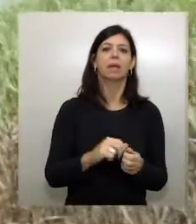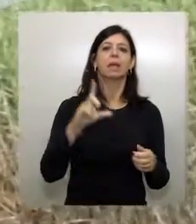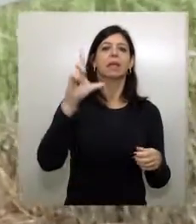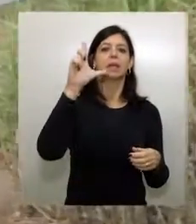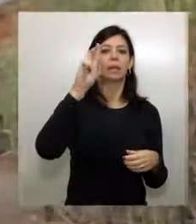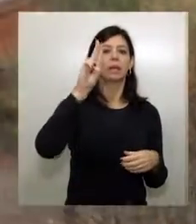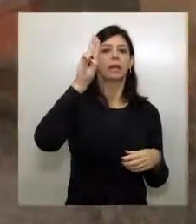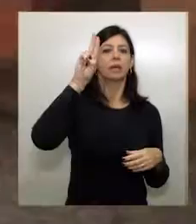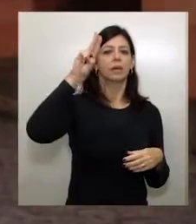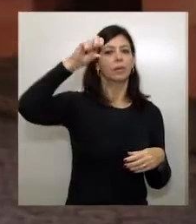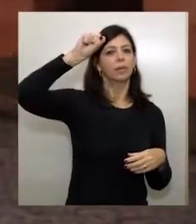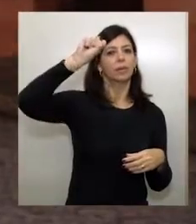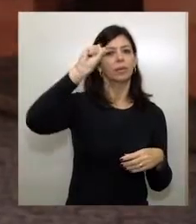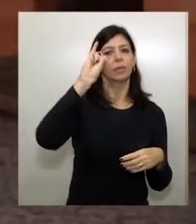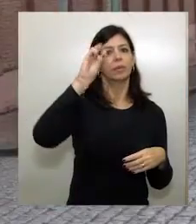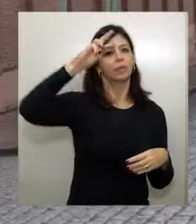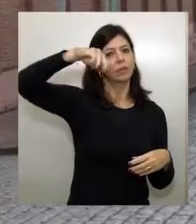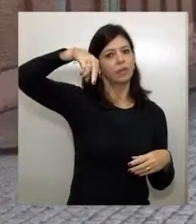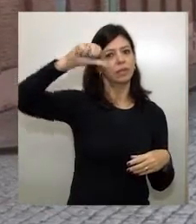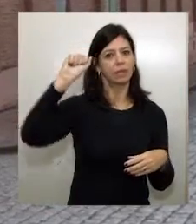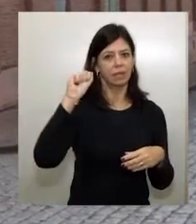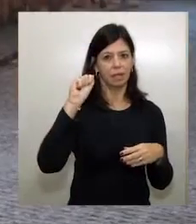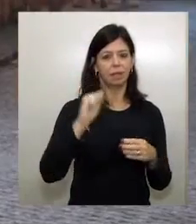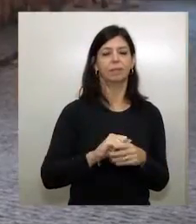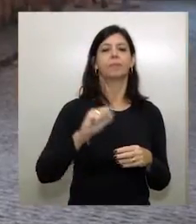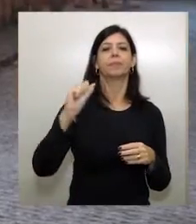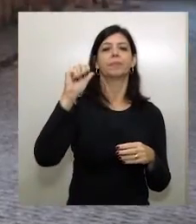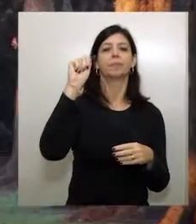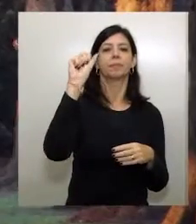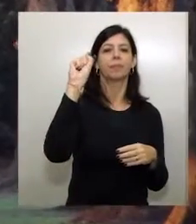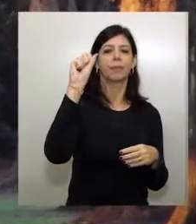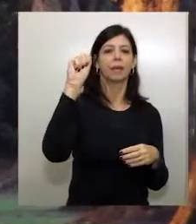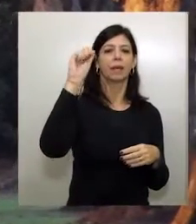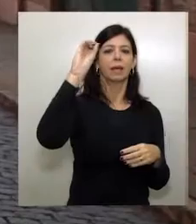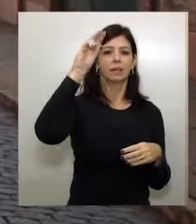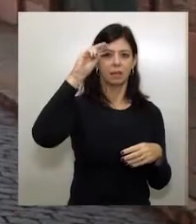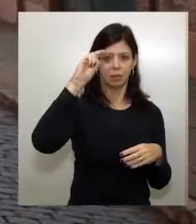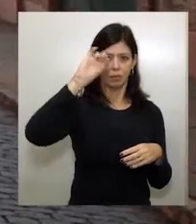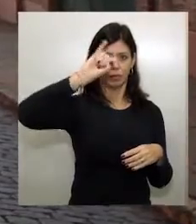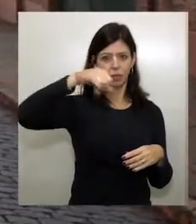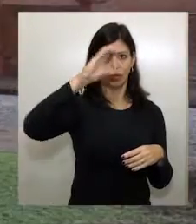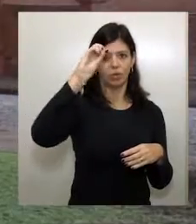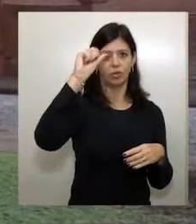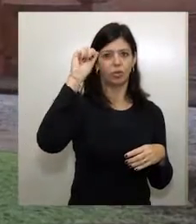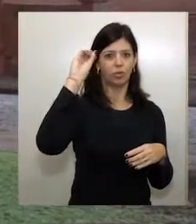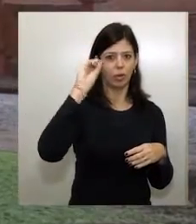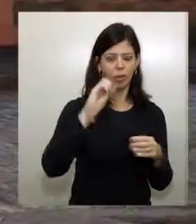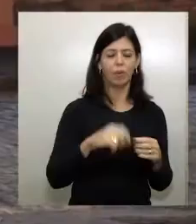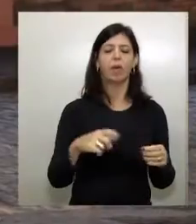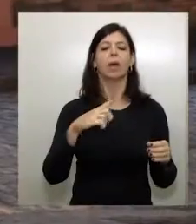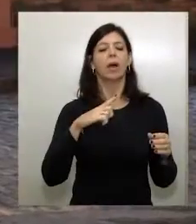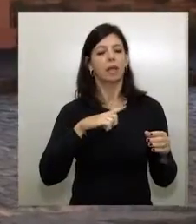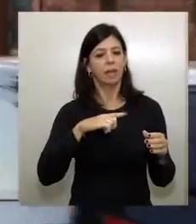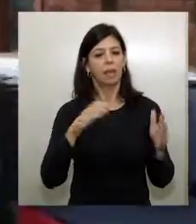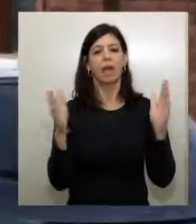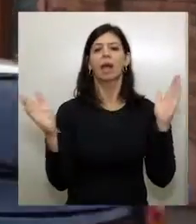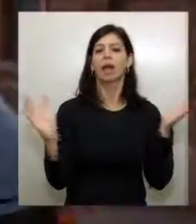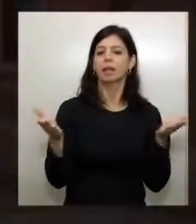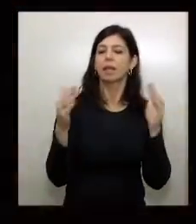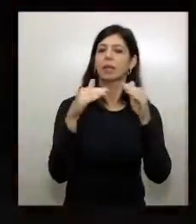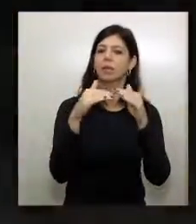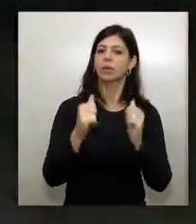São João, destaque para o gracioso vilarejo, que abrigava trabalhadores e ainda hoje é morada de algumas simpáticas